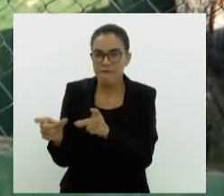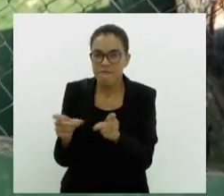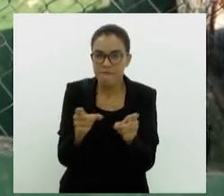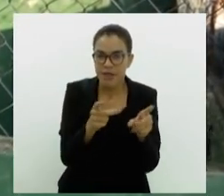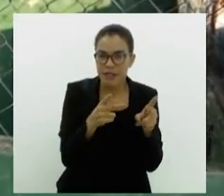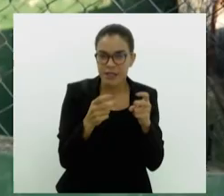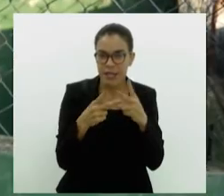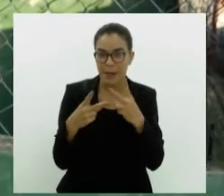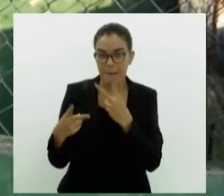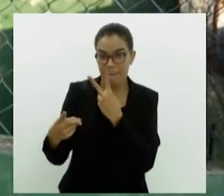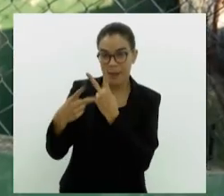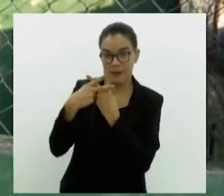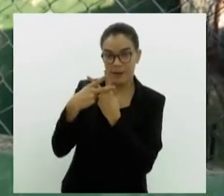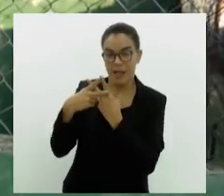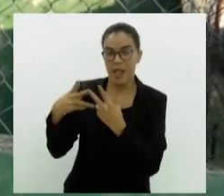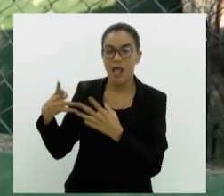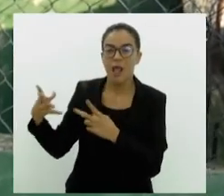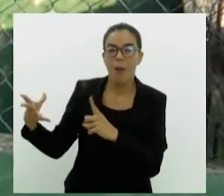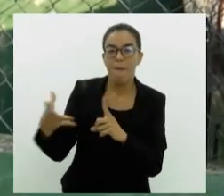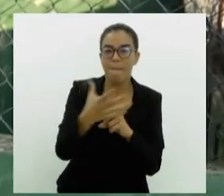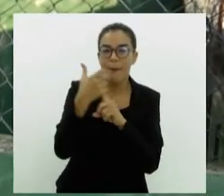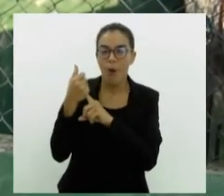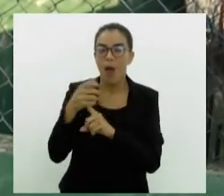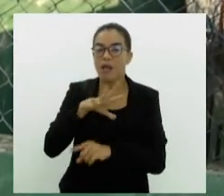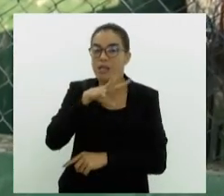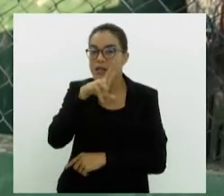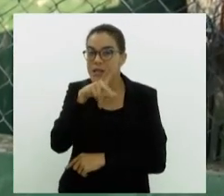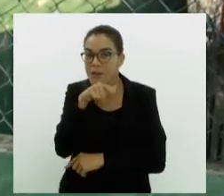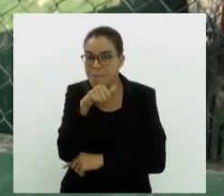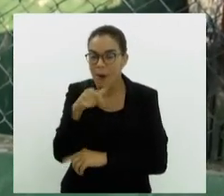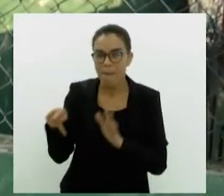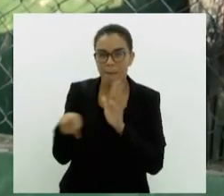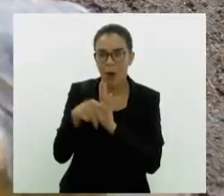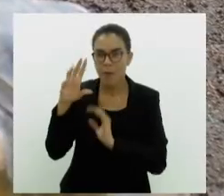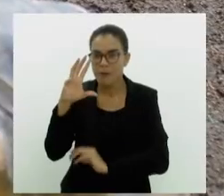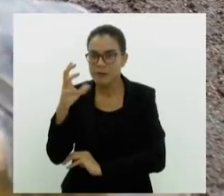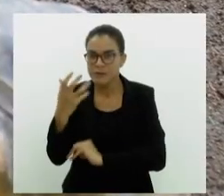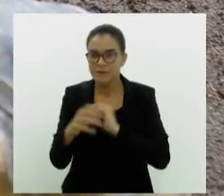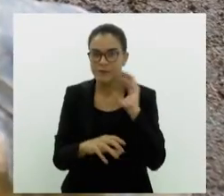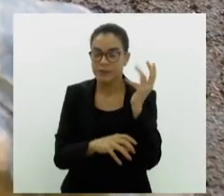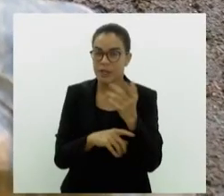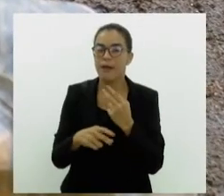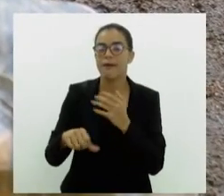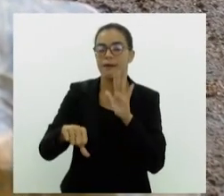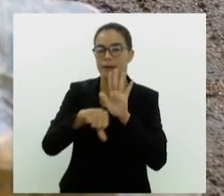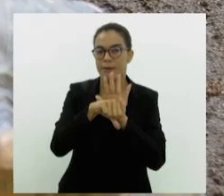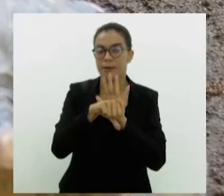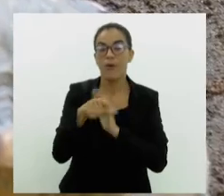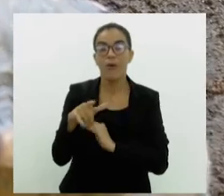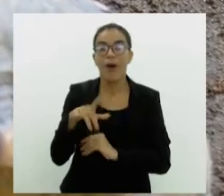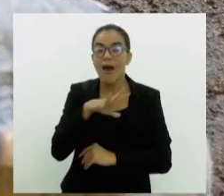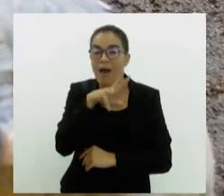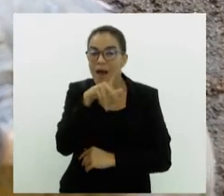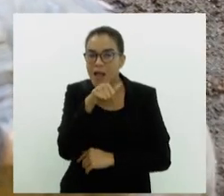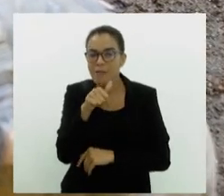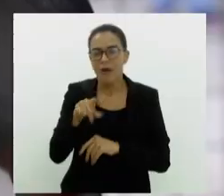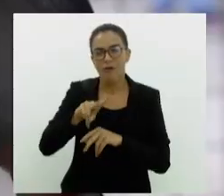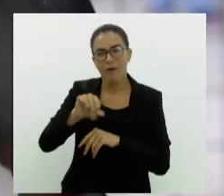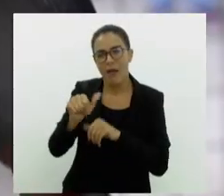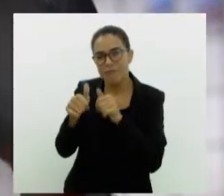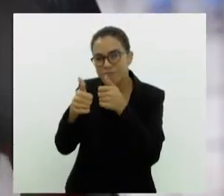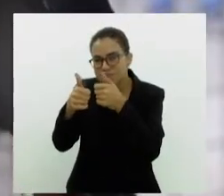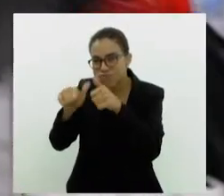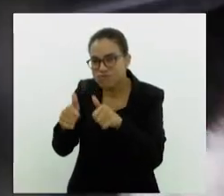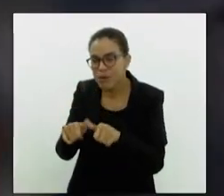prender e capturar animais silvestres é crime e da prisão. Os animais resgatados passarão por avaliações